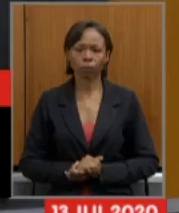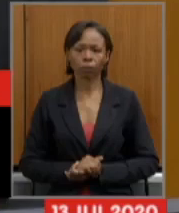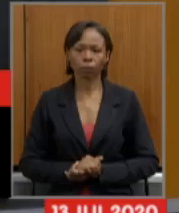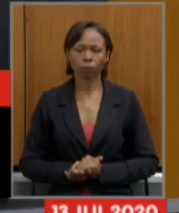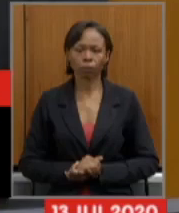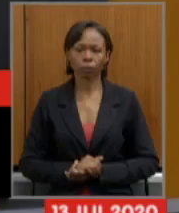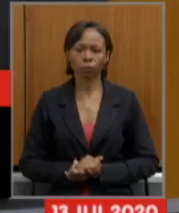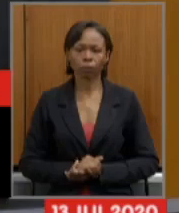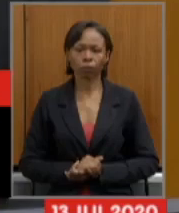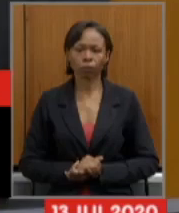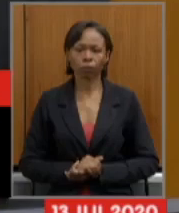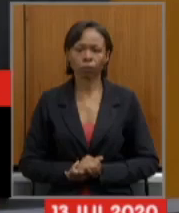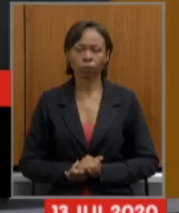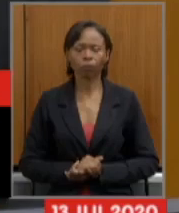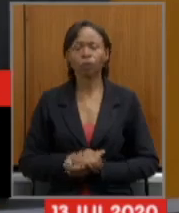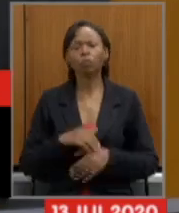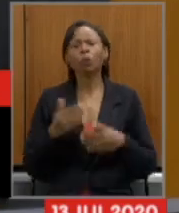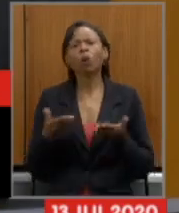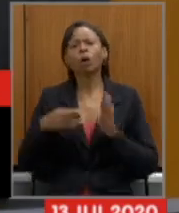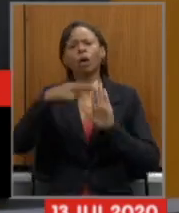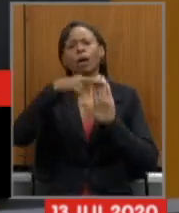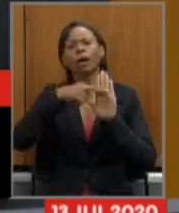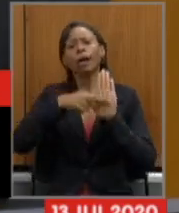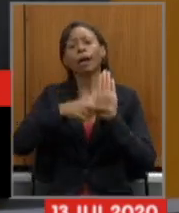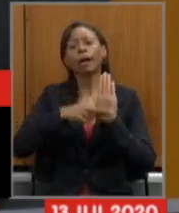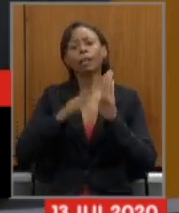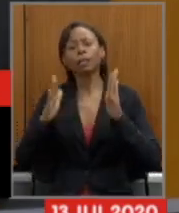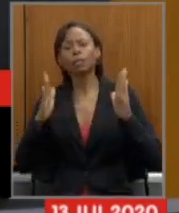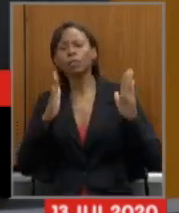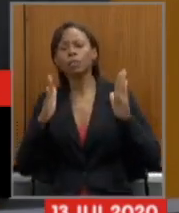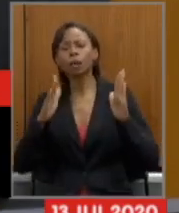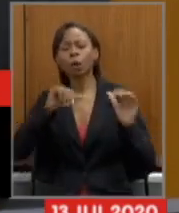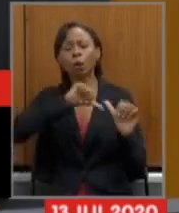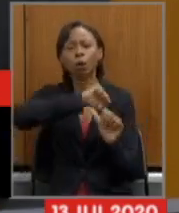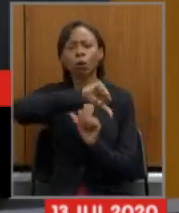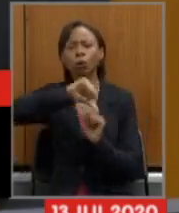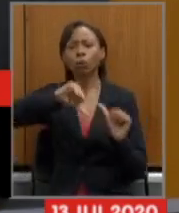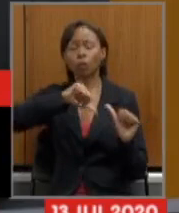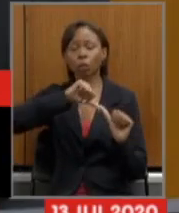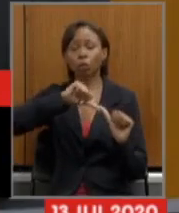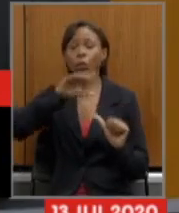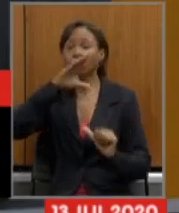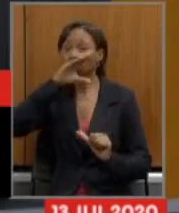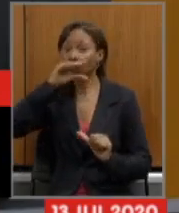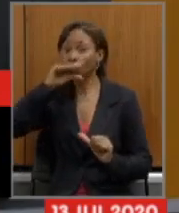Quais são as regras de transição para os servidores na ativa?